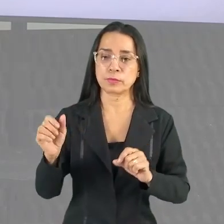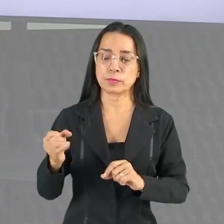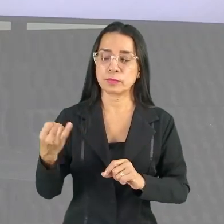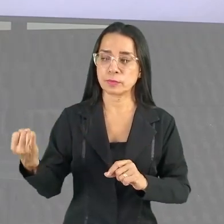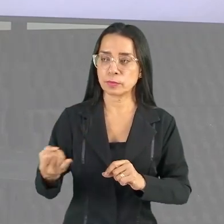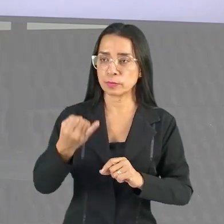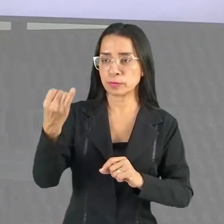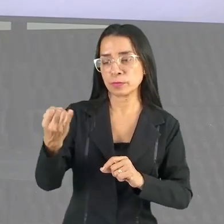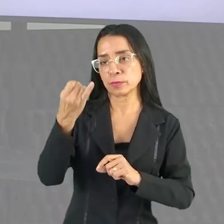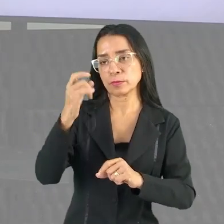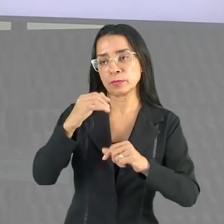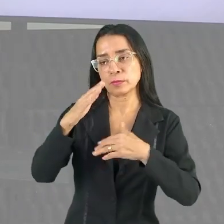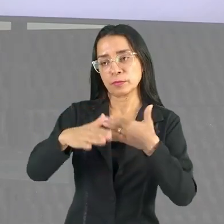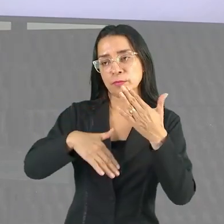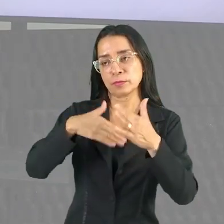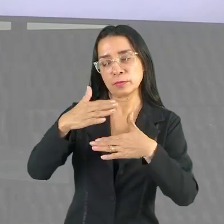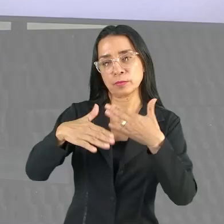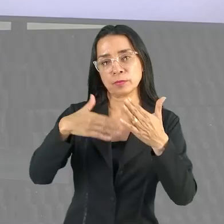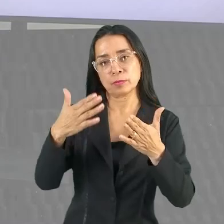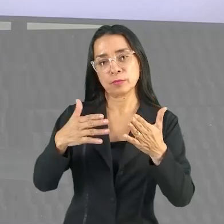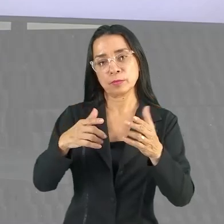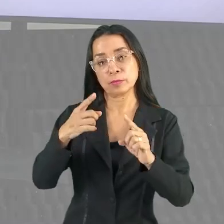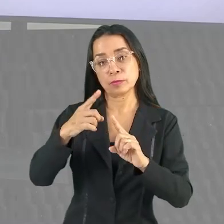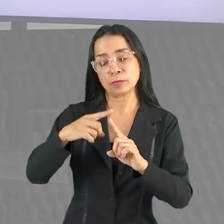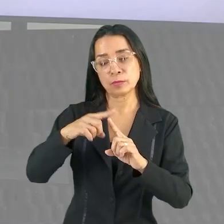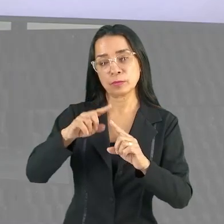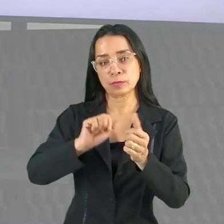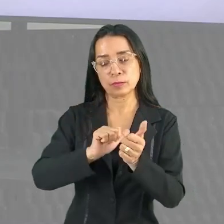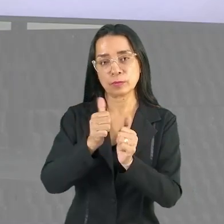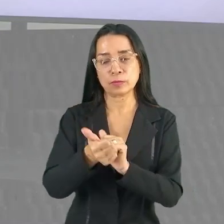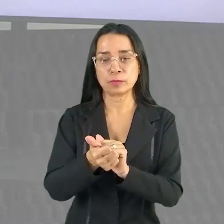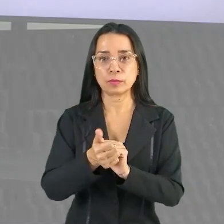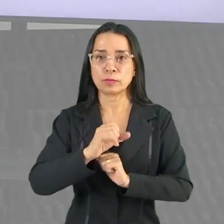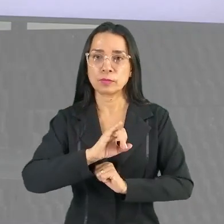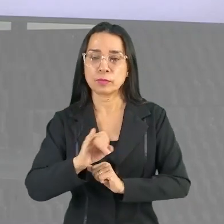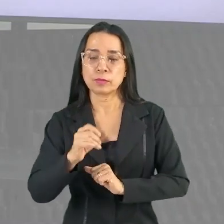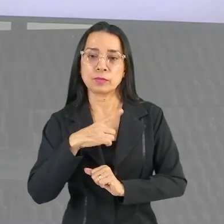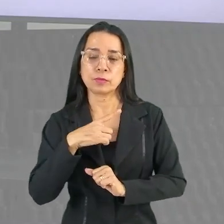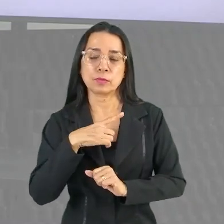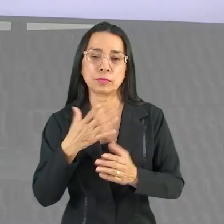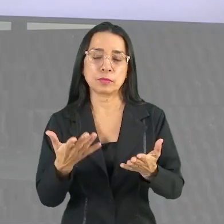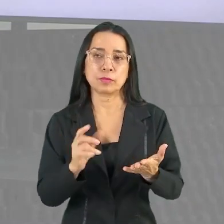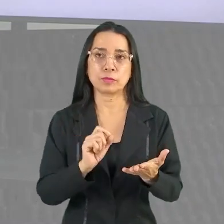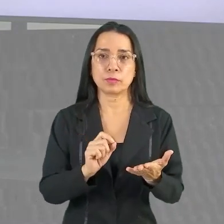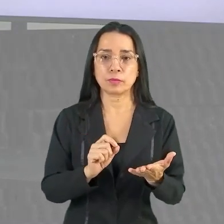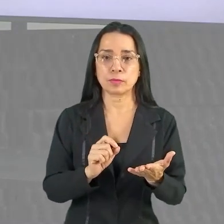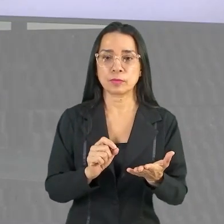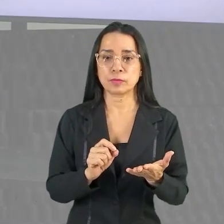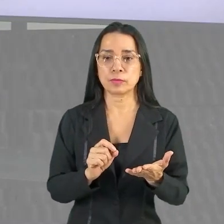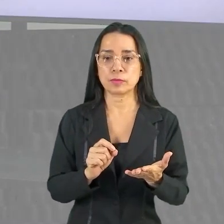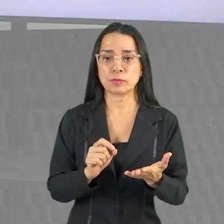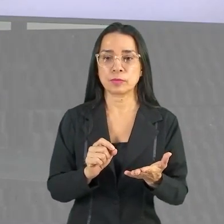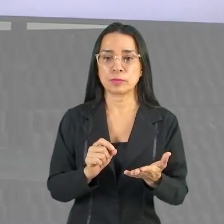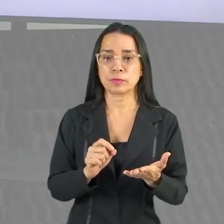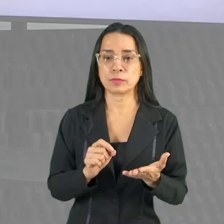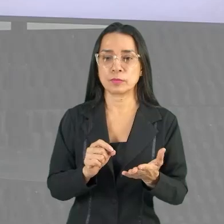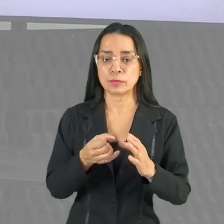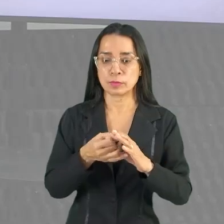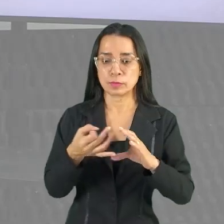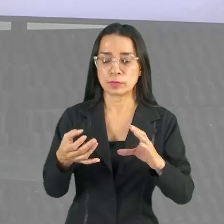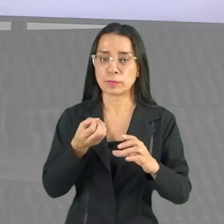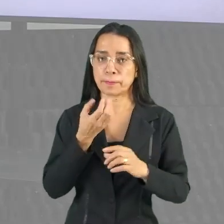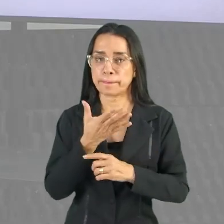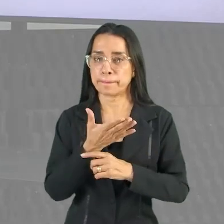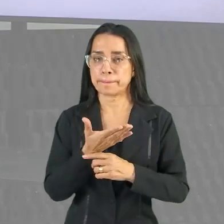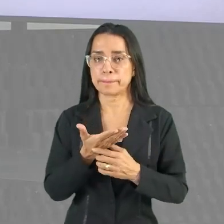desempenho dele na modalidade. Se ele não tiver esses índices bem trabalhados, ele não